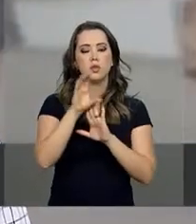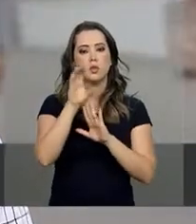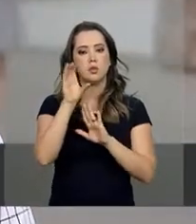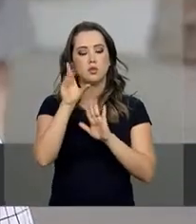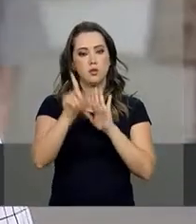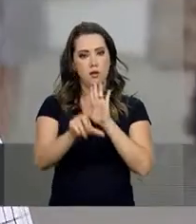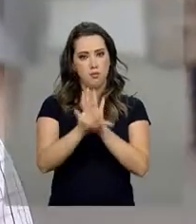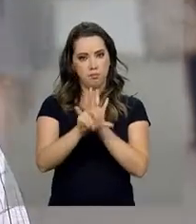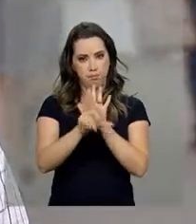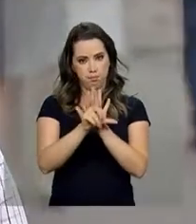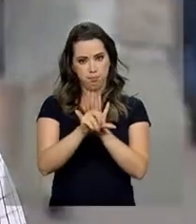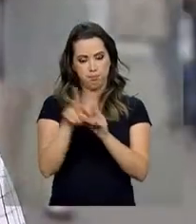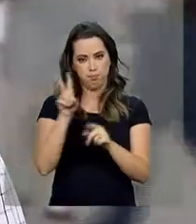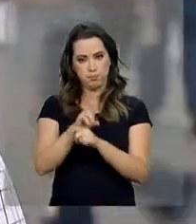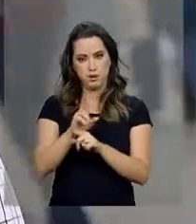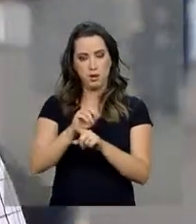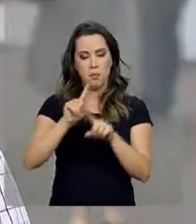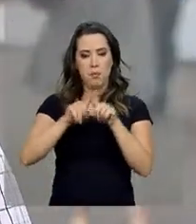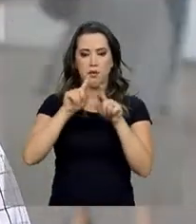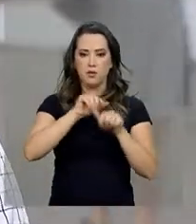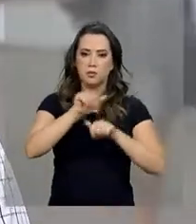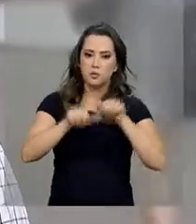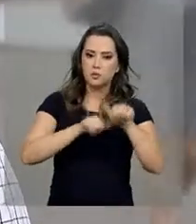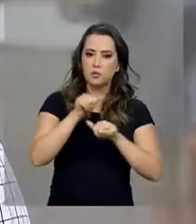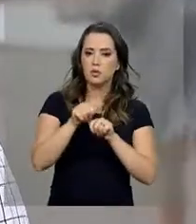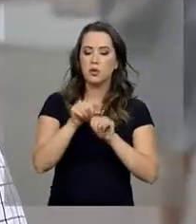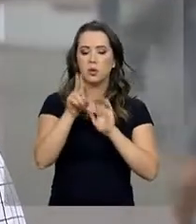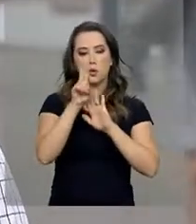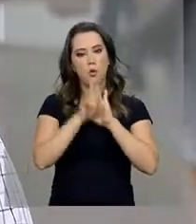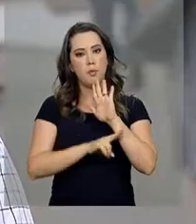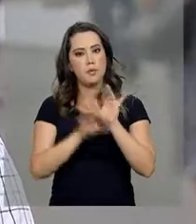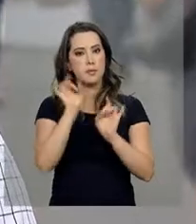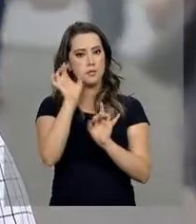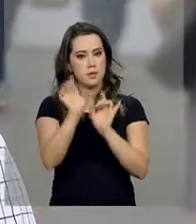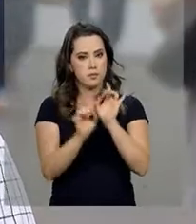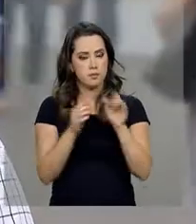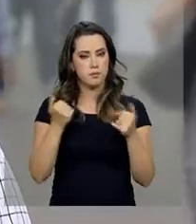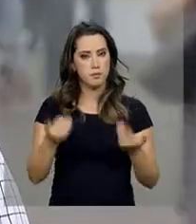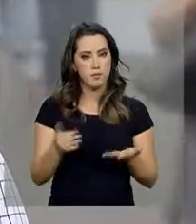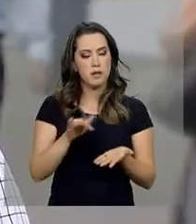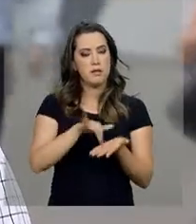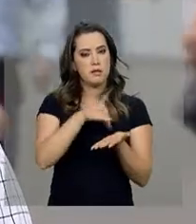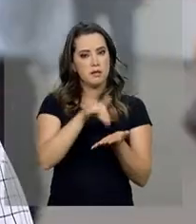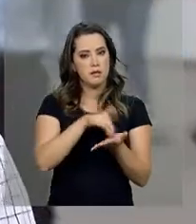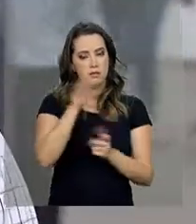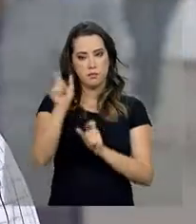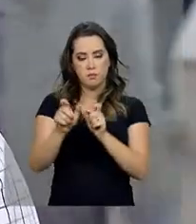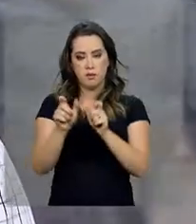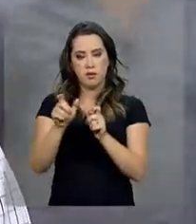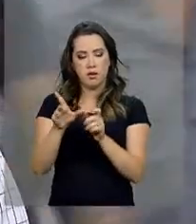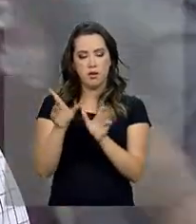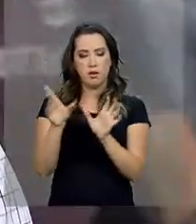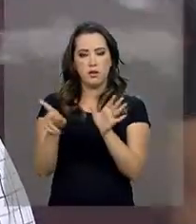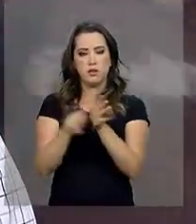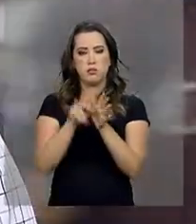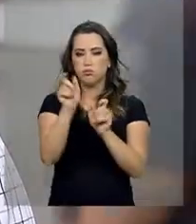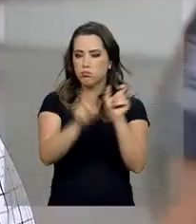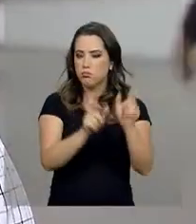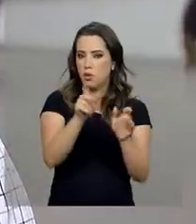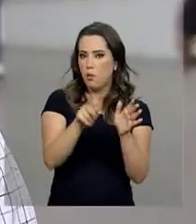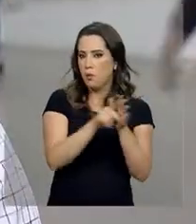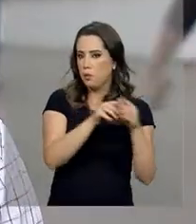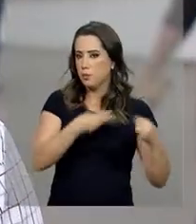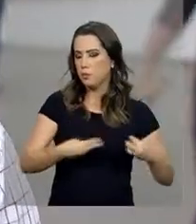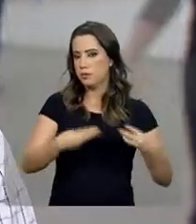Consumidor. Mas passará a ter uma norma específica. A Secretaria Nacional do Consumidor, órgão vinculado ao Ministério da